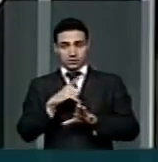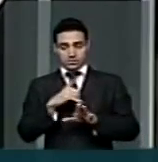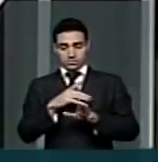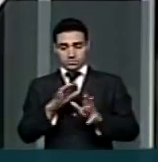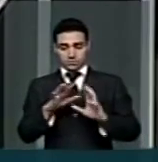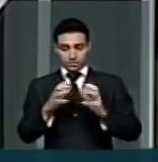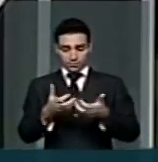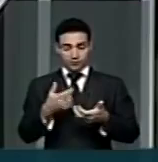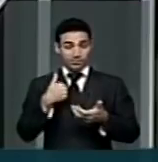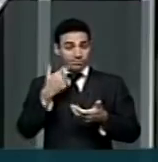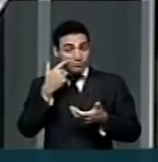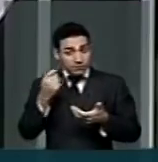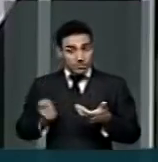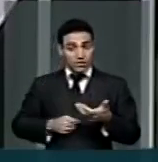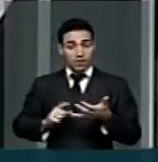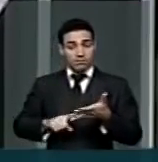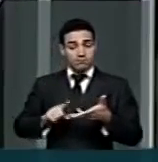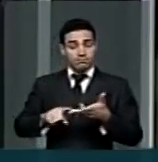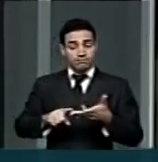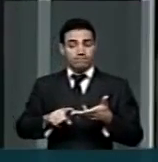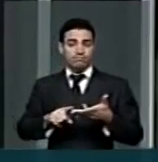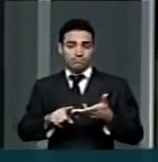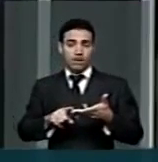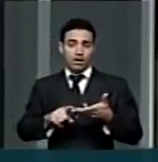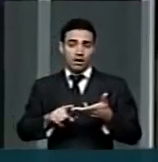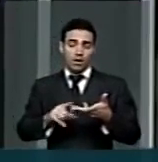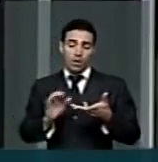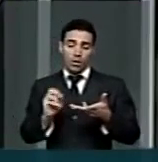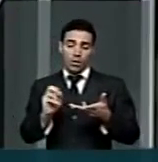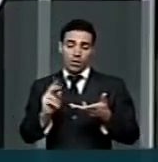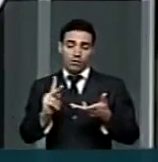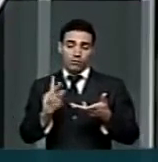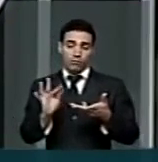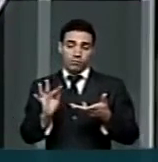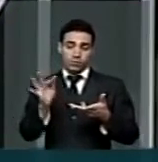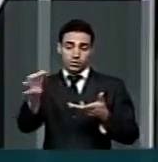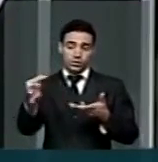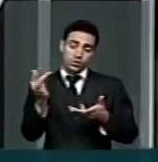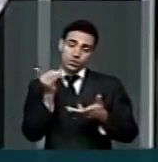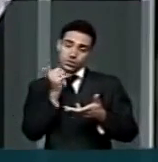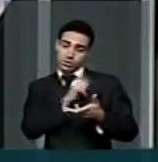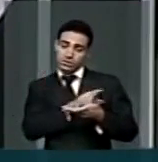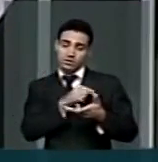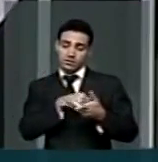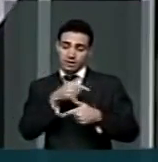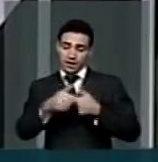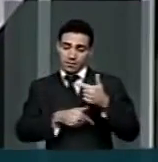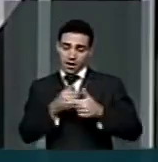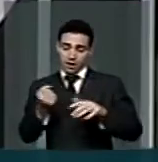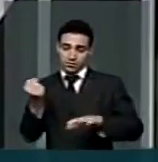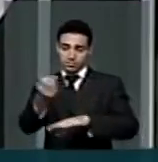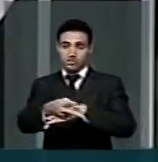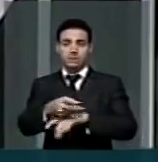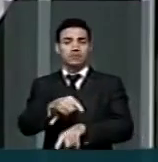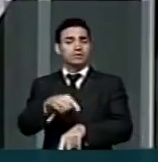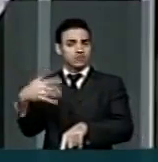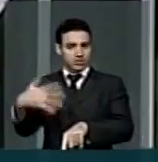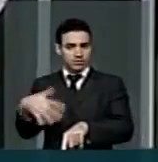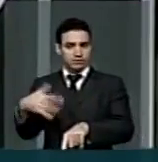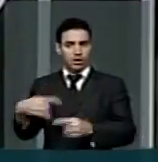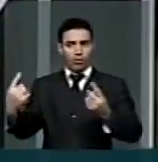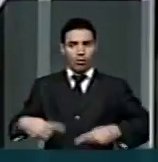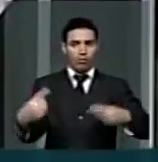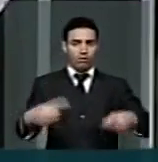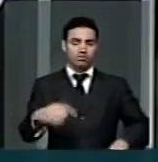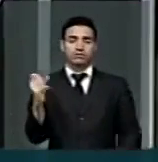as possibilidades para uma futura inserção no competitivo mercado de trabalho. Cabe lembrarmos